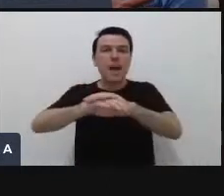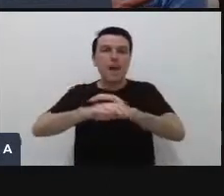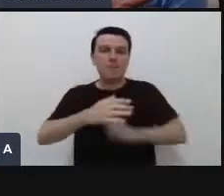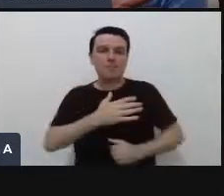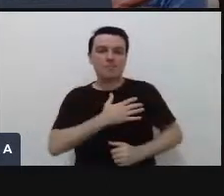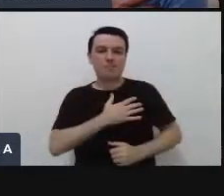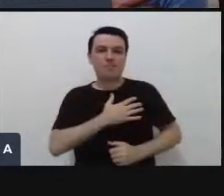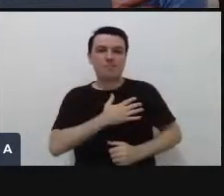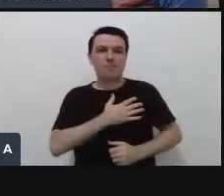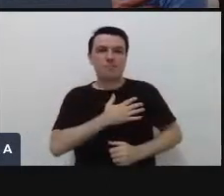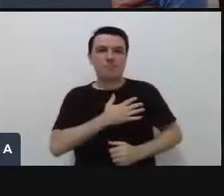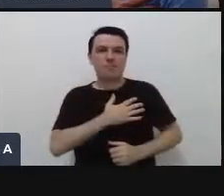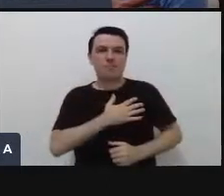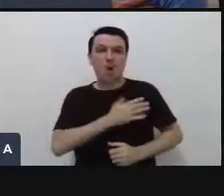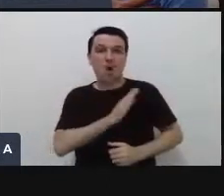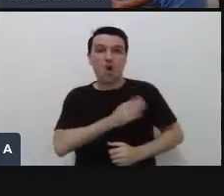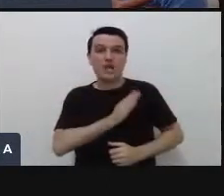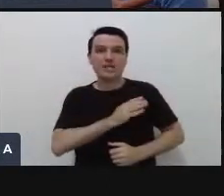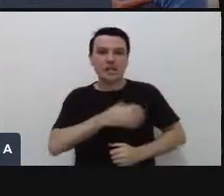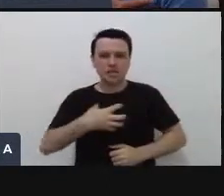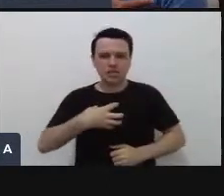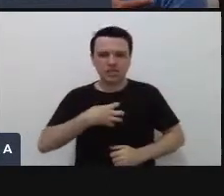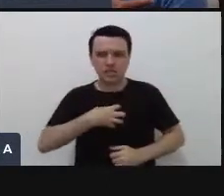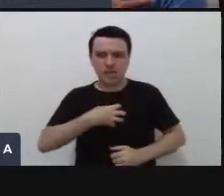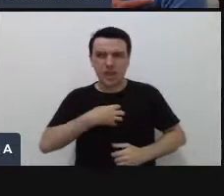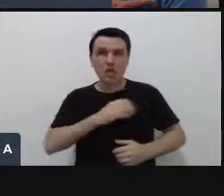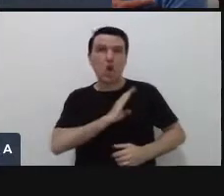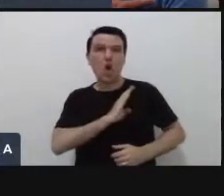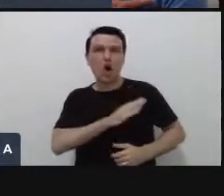atenção sentir as batidas do coração.